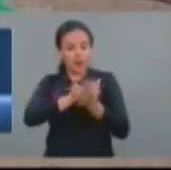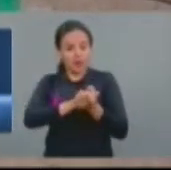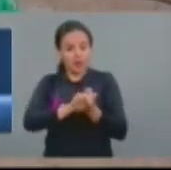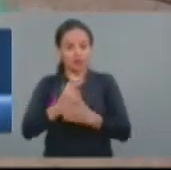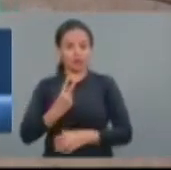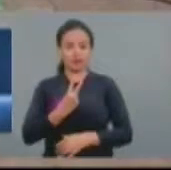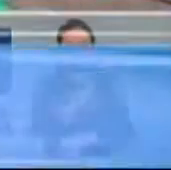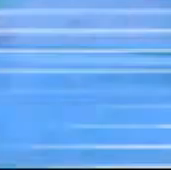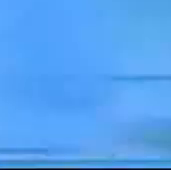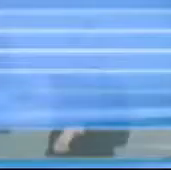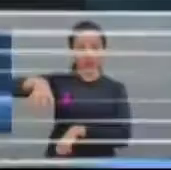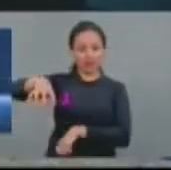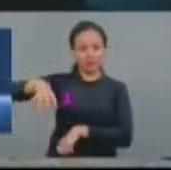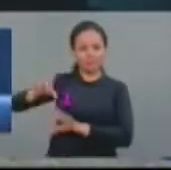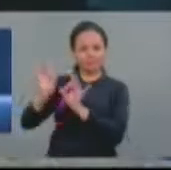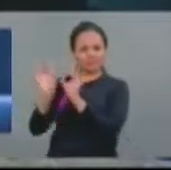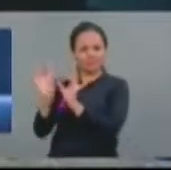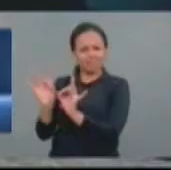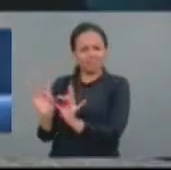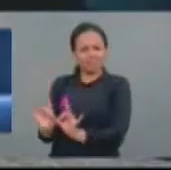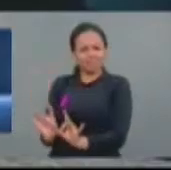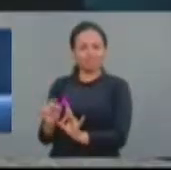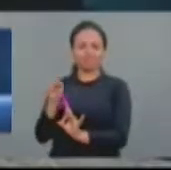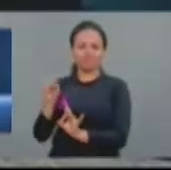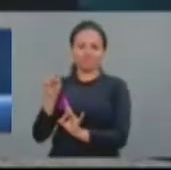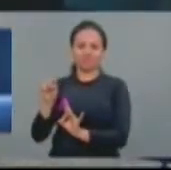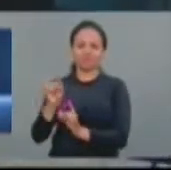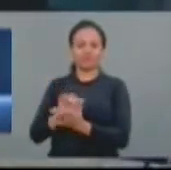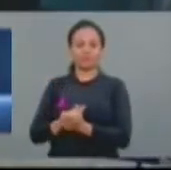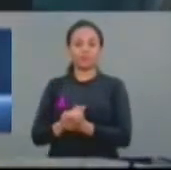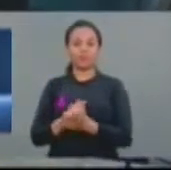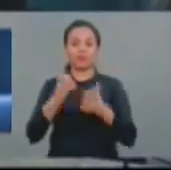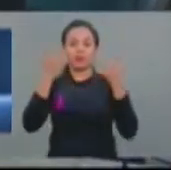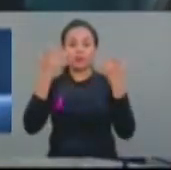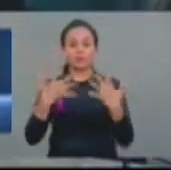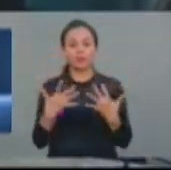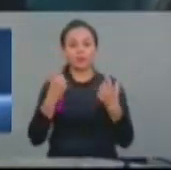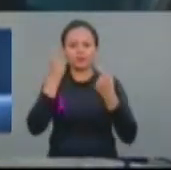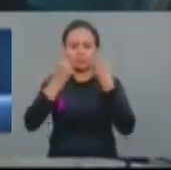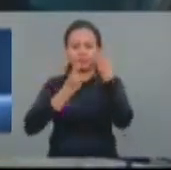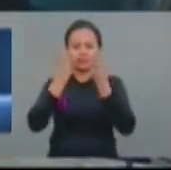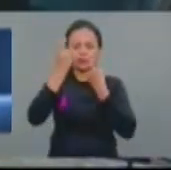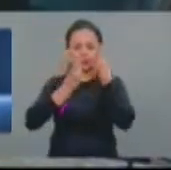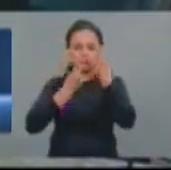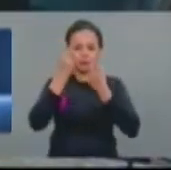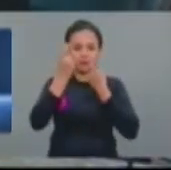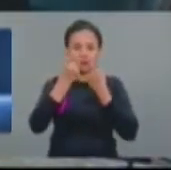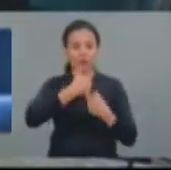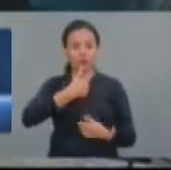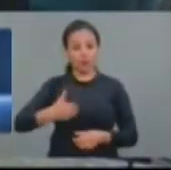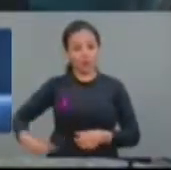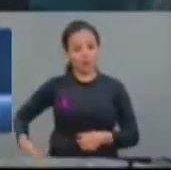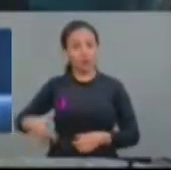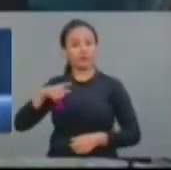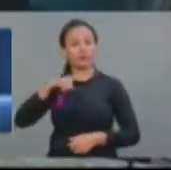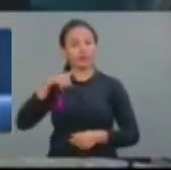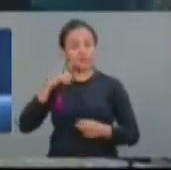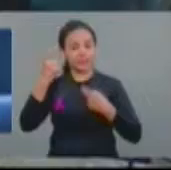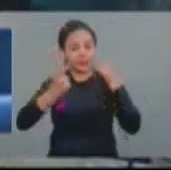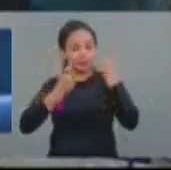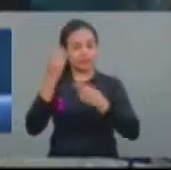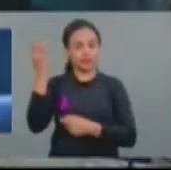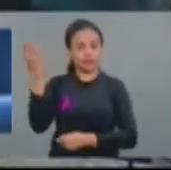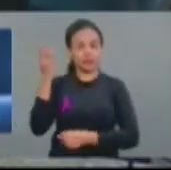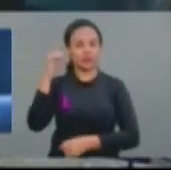ser também a nossa Bitupitá. E eu tenho que destacar a preocupação que houve já no governo do nosso